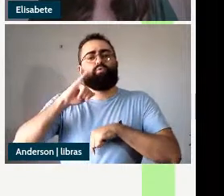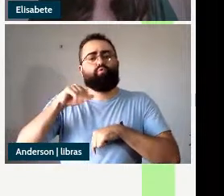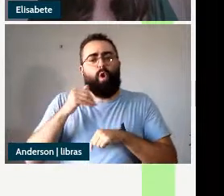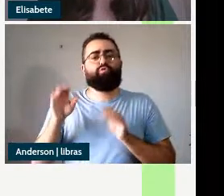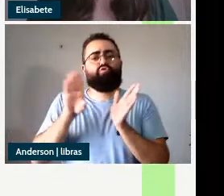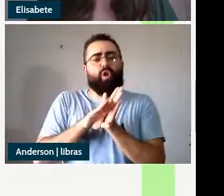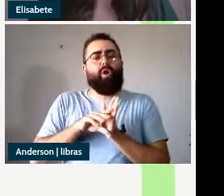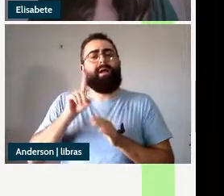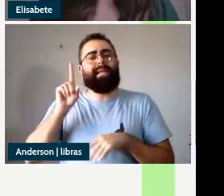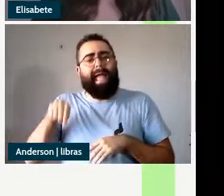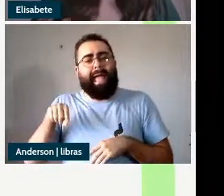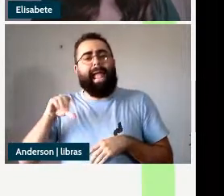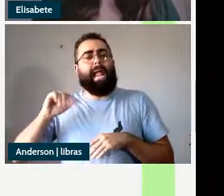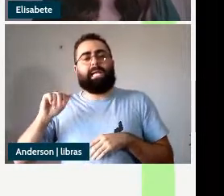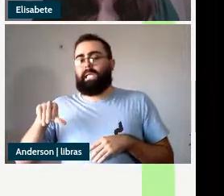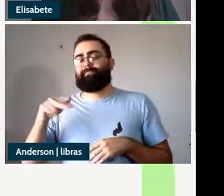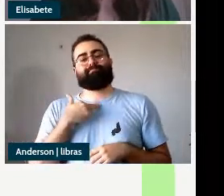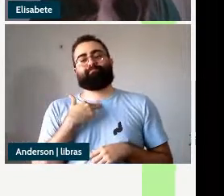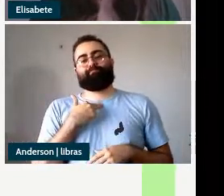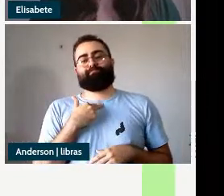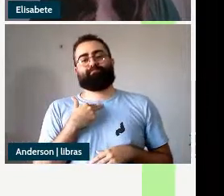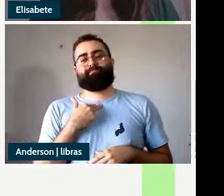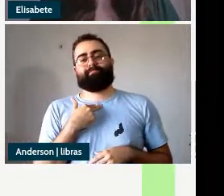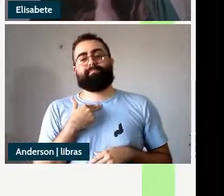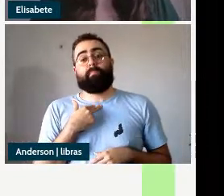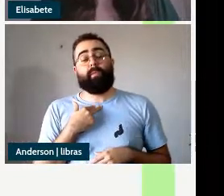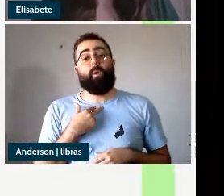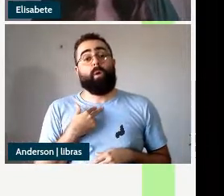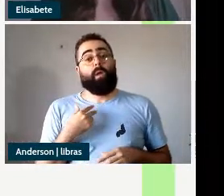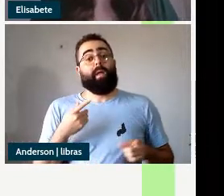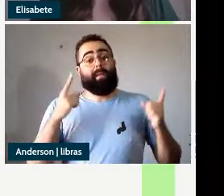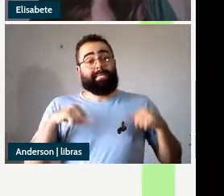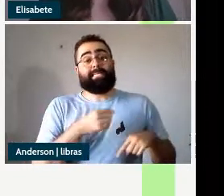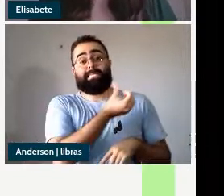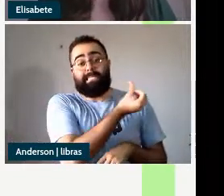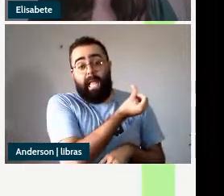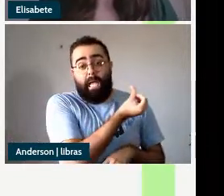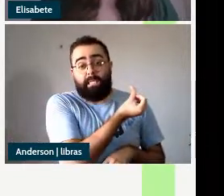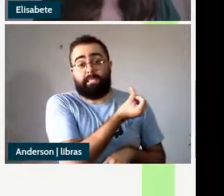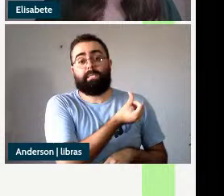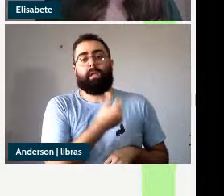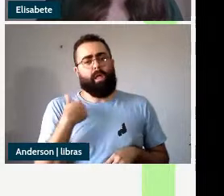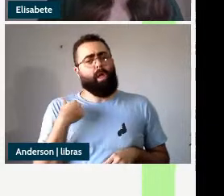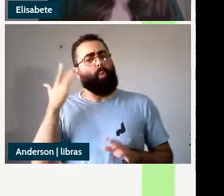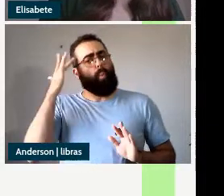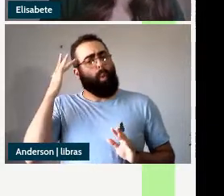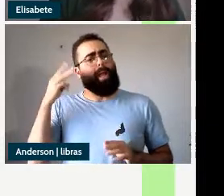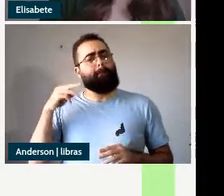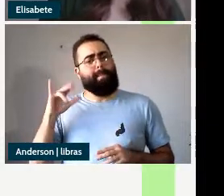considero Maria inteligente eu consigo substituir por eu considero que Maria é inteligente